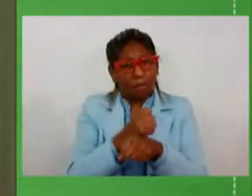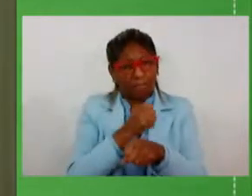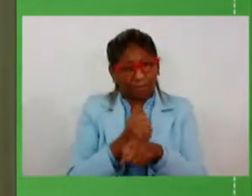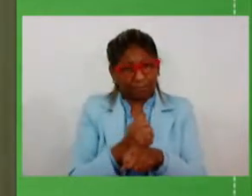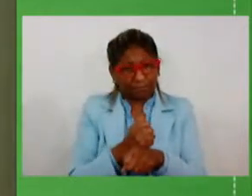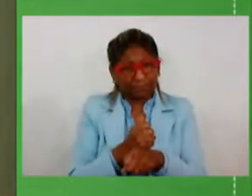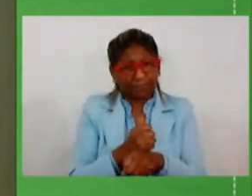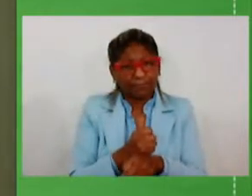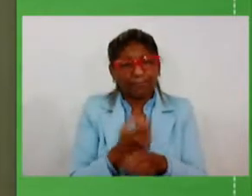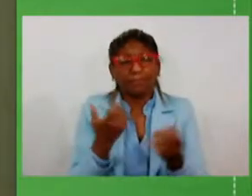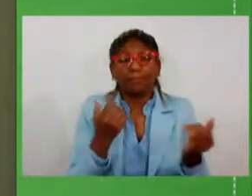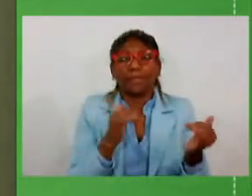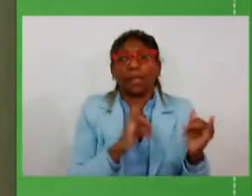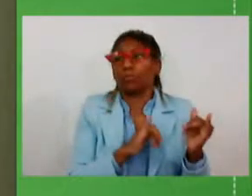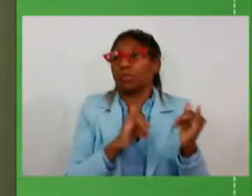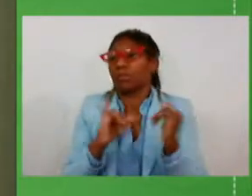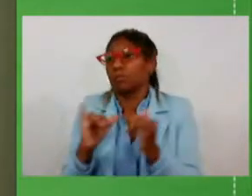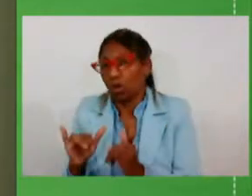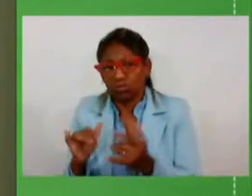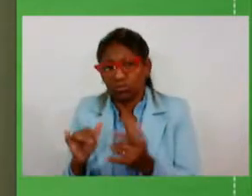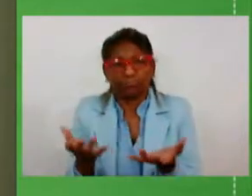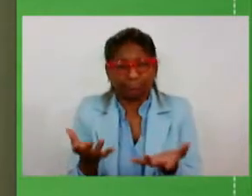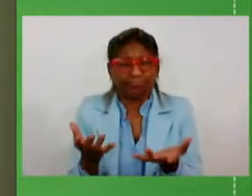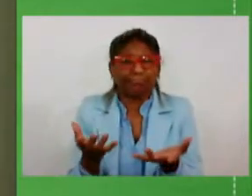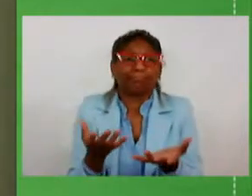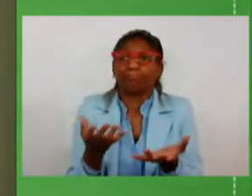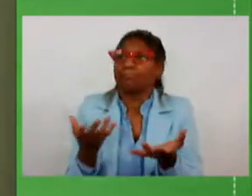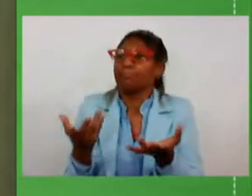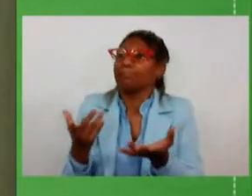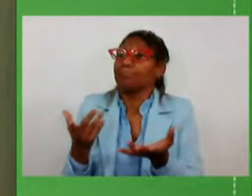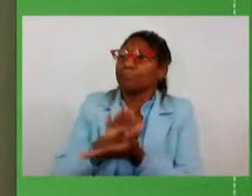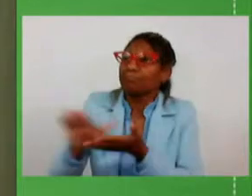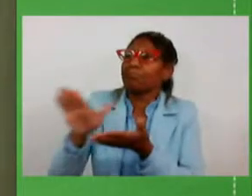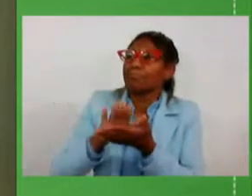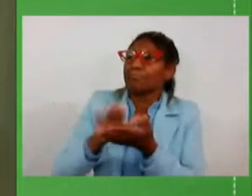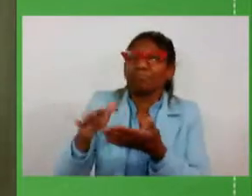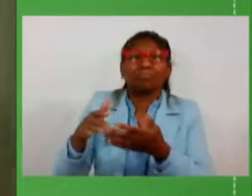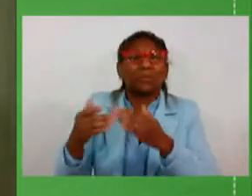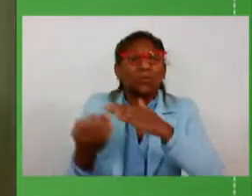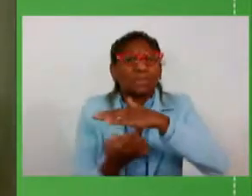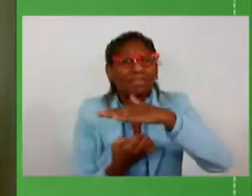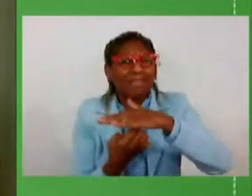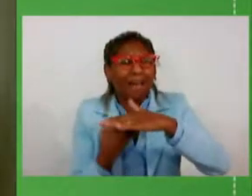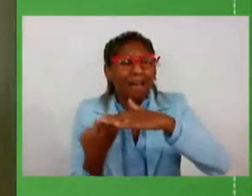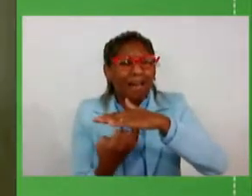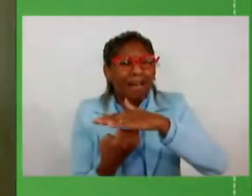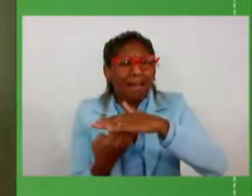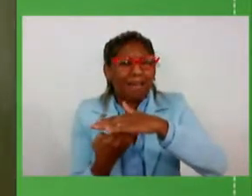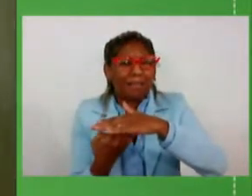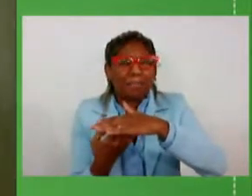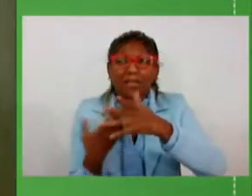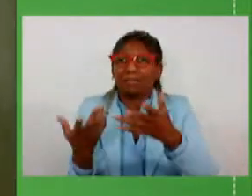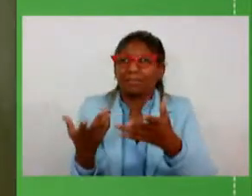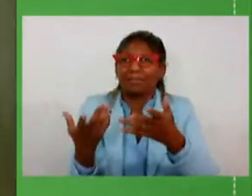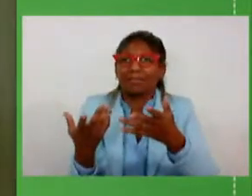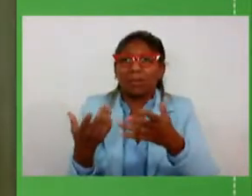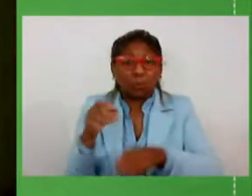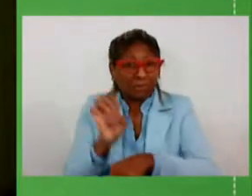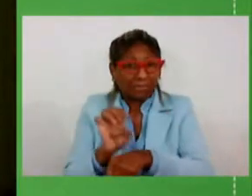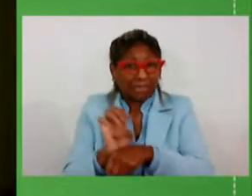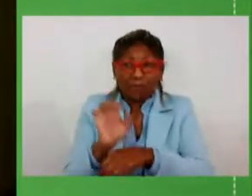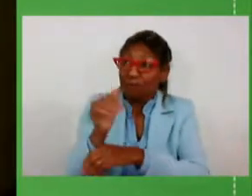transporte da riqueza do estado que o estado produz que anda por esse estado afora e quero finalizar governador